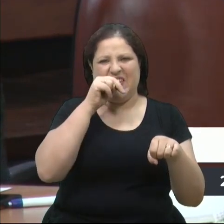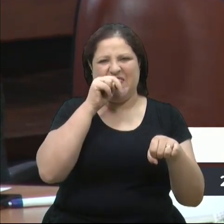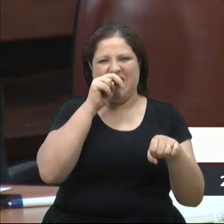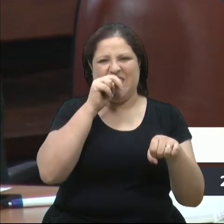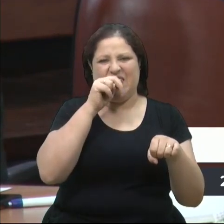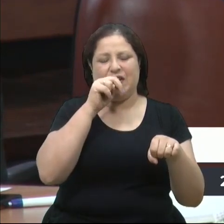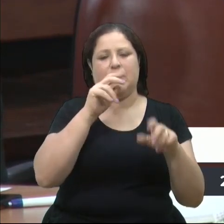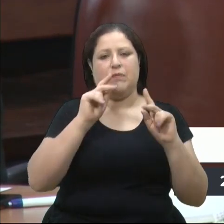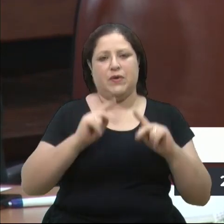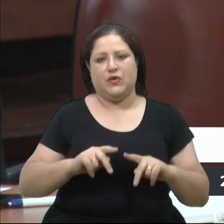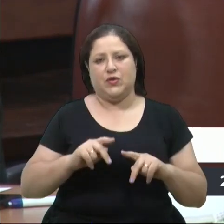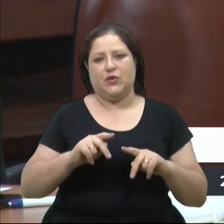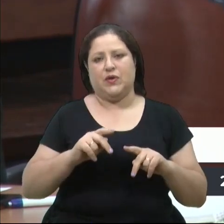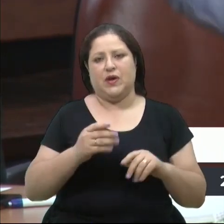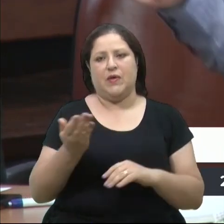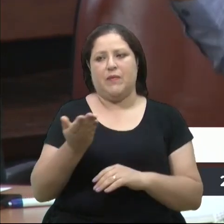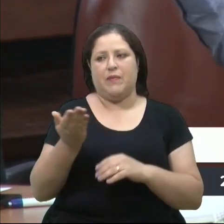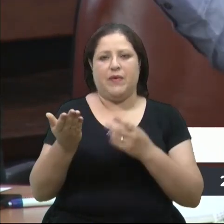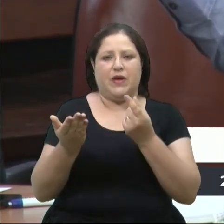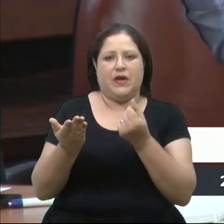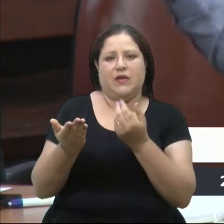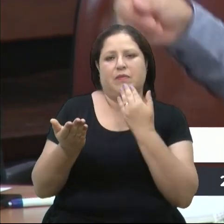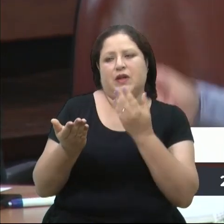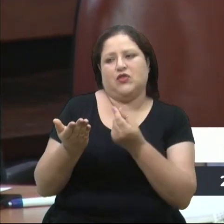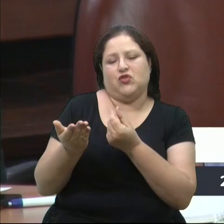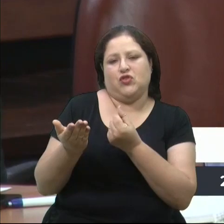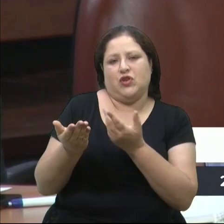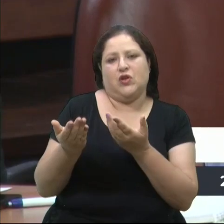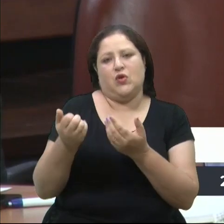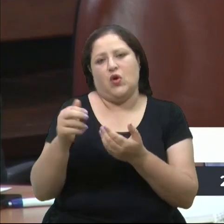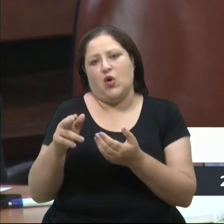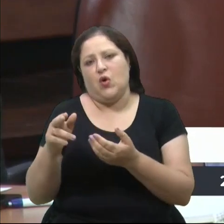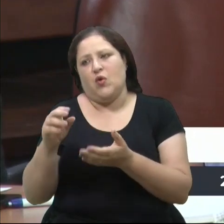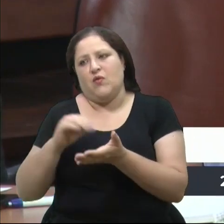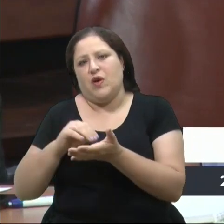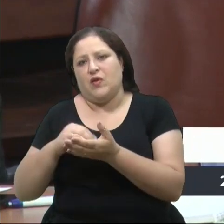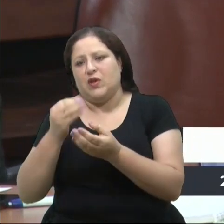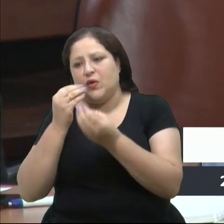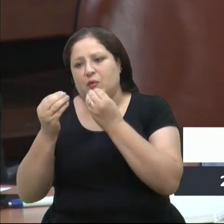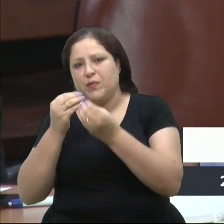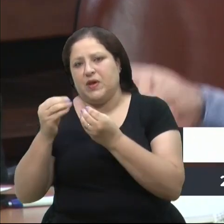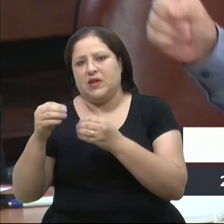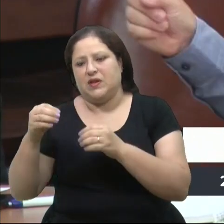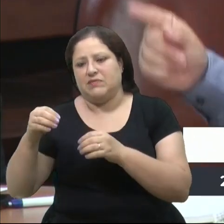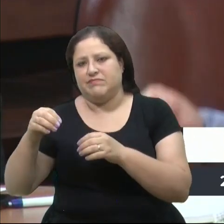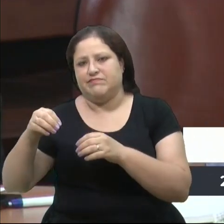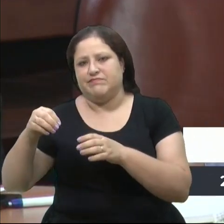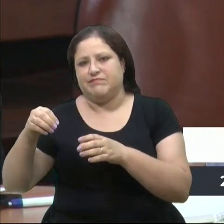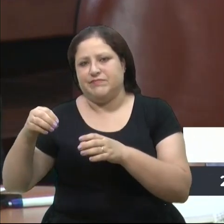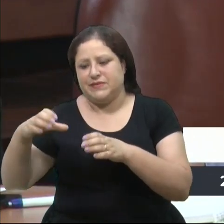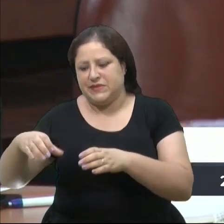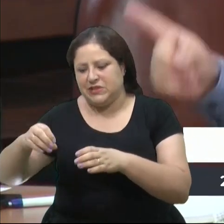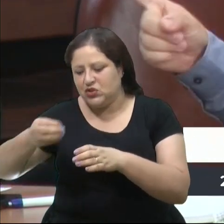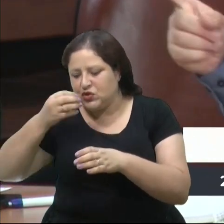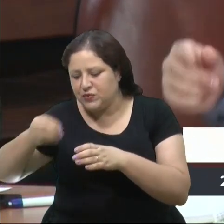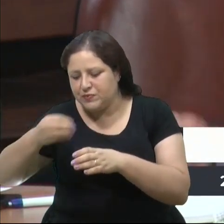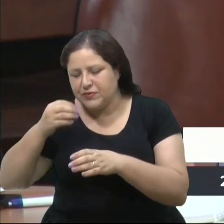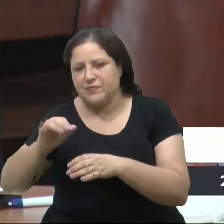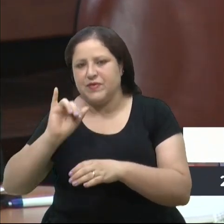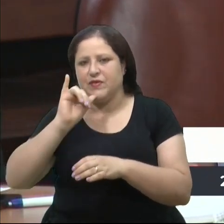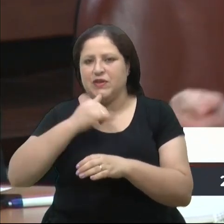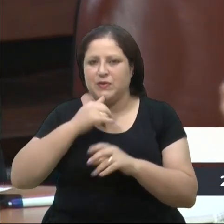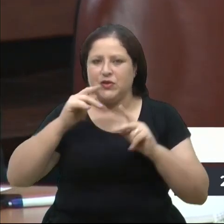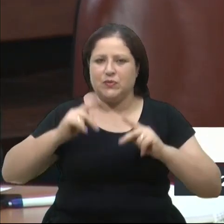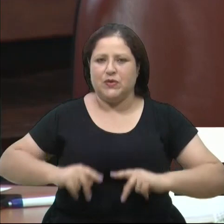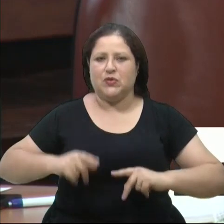que todos os meus irmãos pudessem ter uma cama para deitar em um prato de alimento. Infelizmente, muitas vezes eles se refugiam na marquise. E quando não são